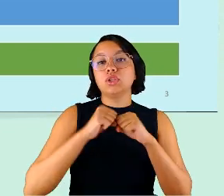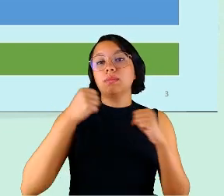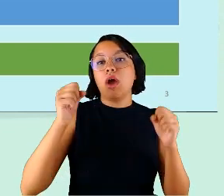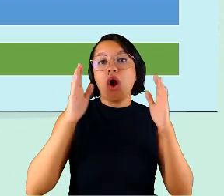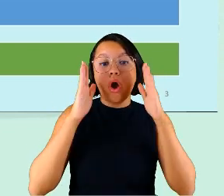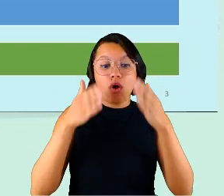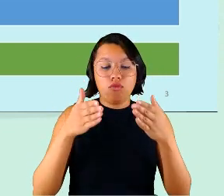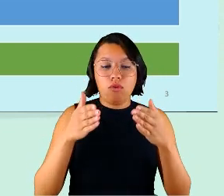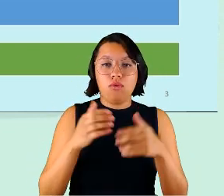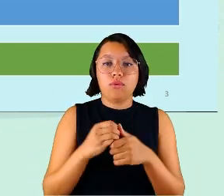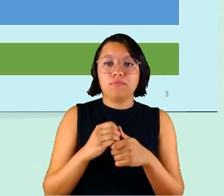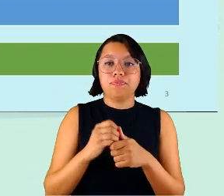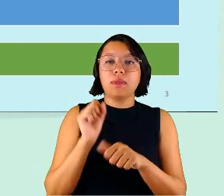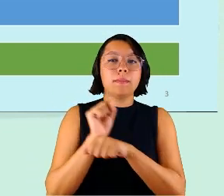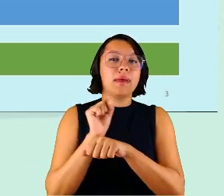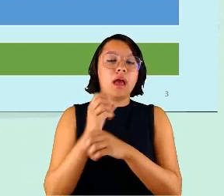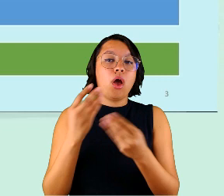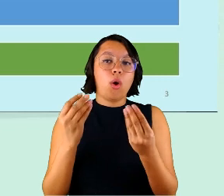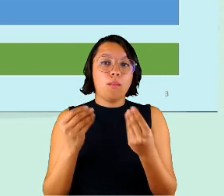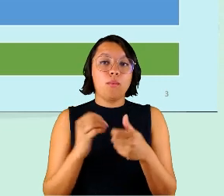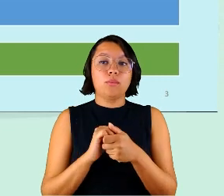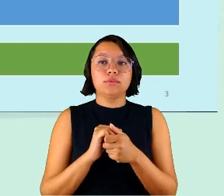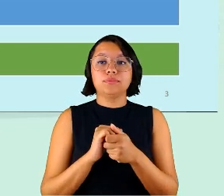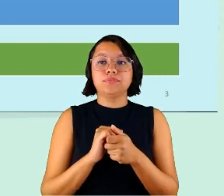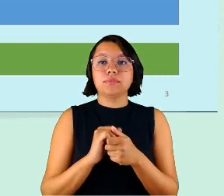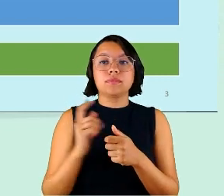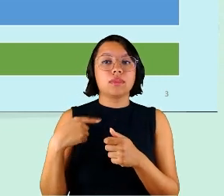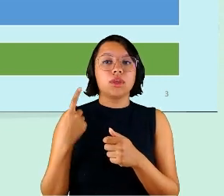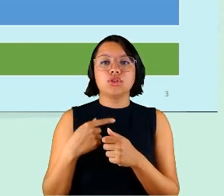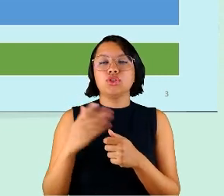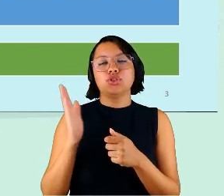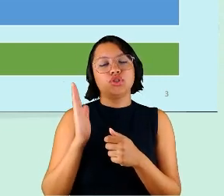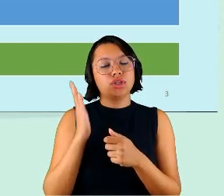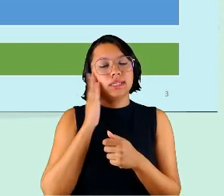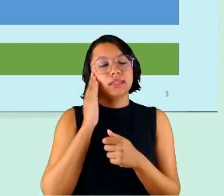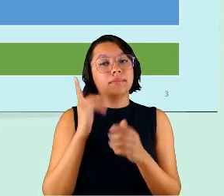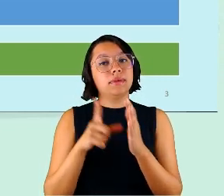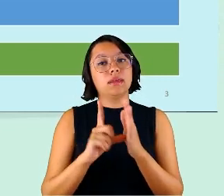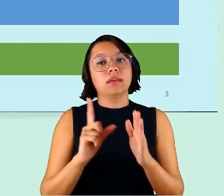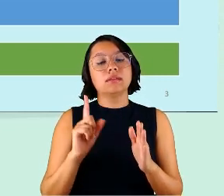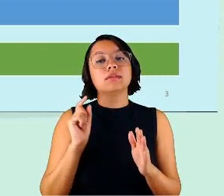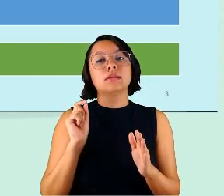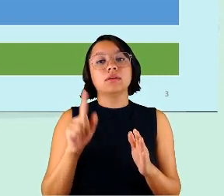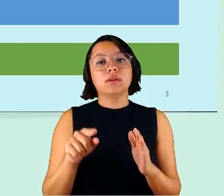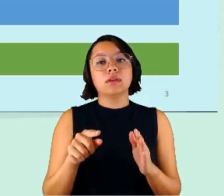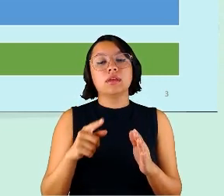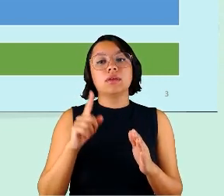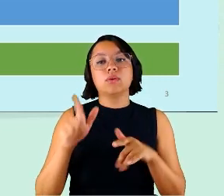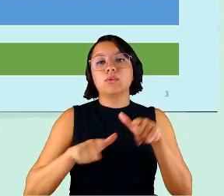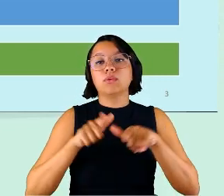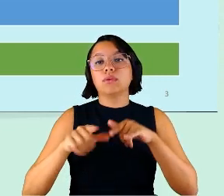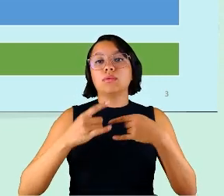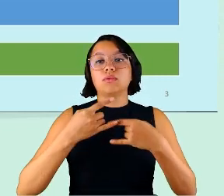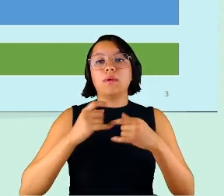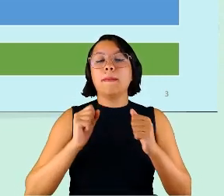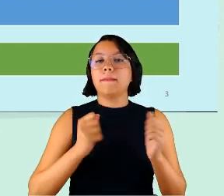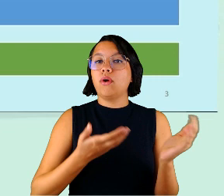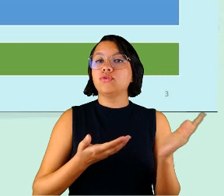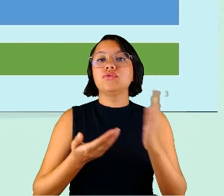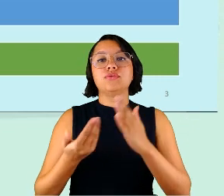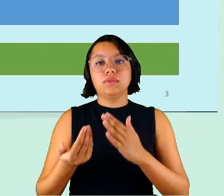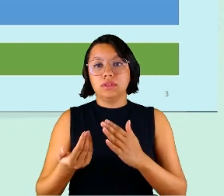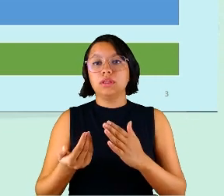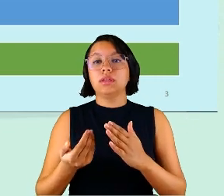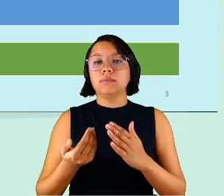algo que é muito esperado, que a gente já sabia antes, que o teletrabalho pode vir a